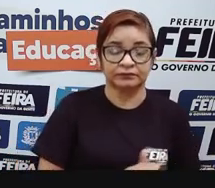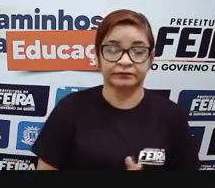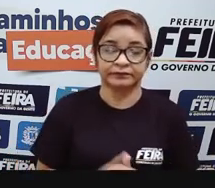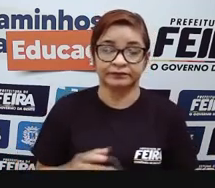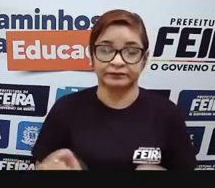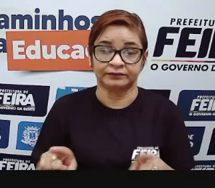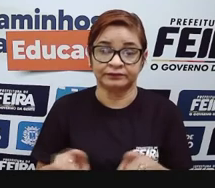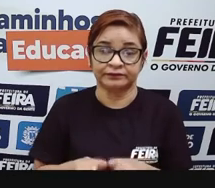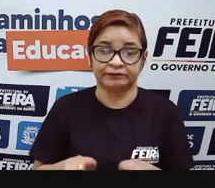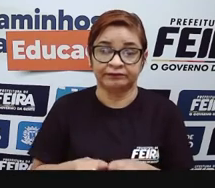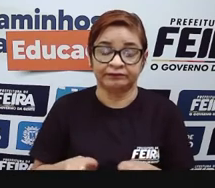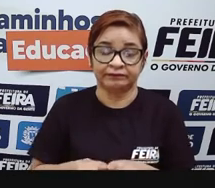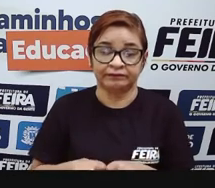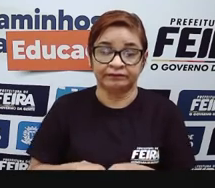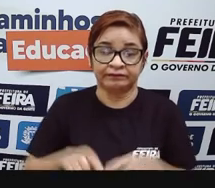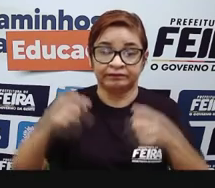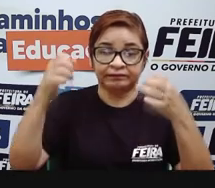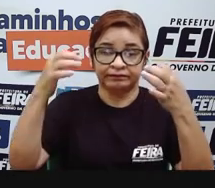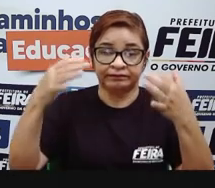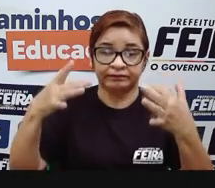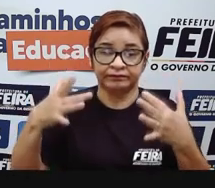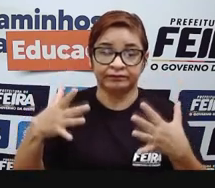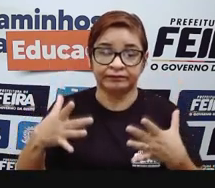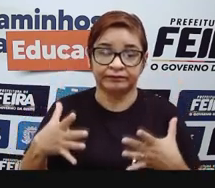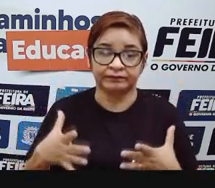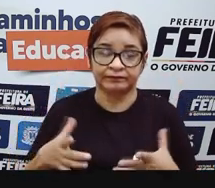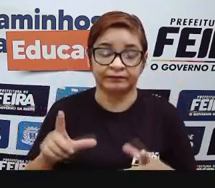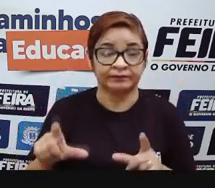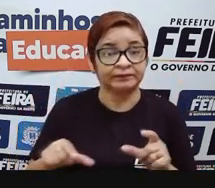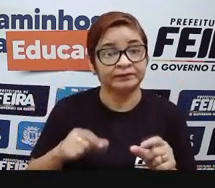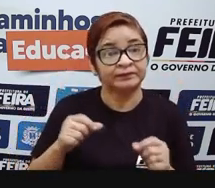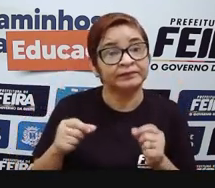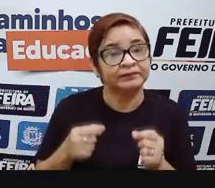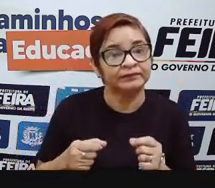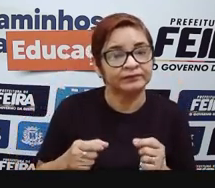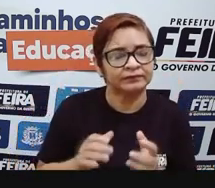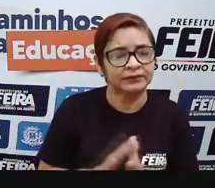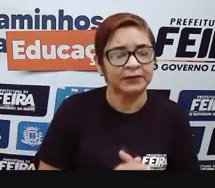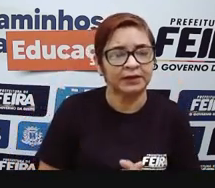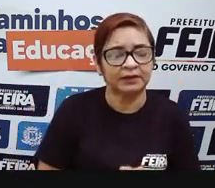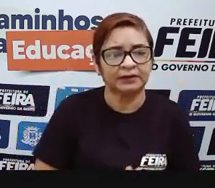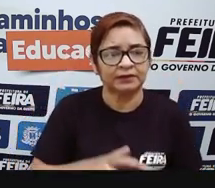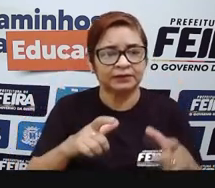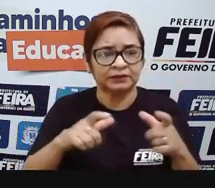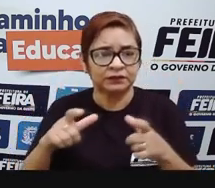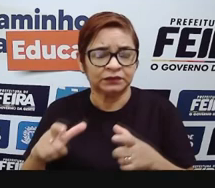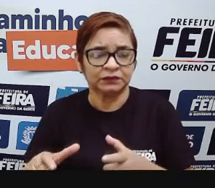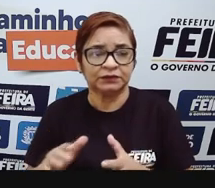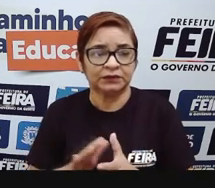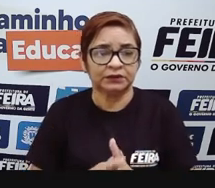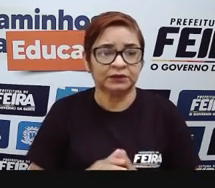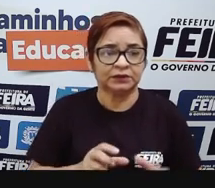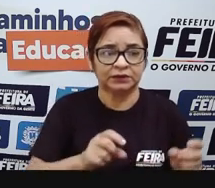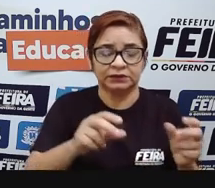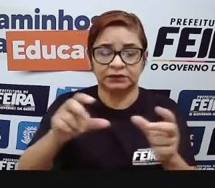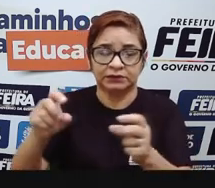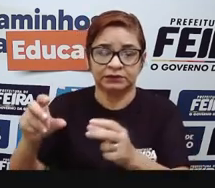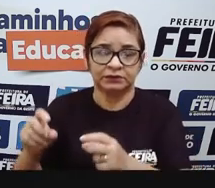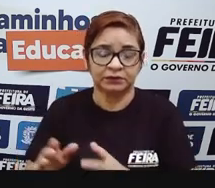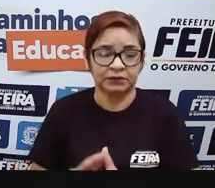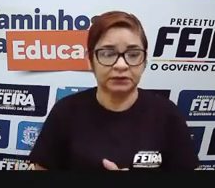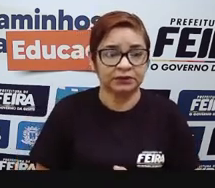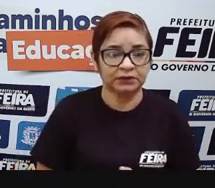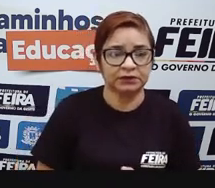contando um pouco sobre o que é comércio, né, vocês podem estar fazendo essa atividade junto com os professores de